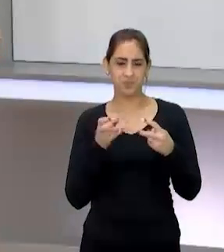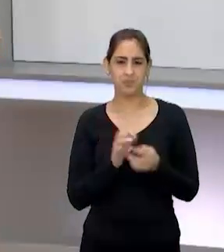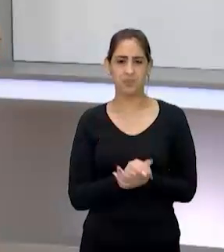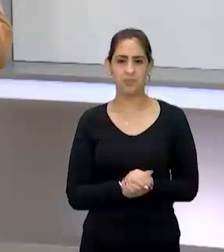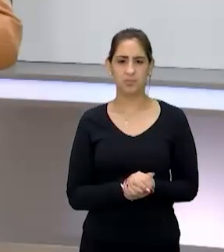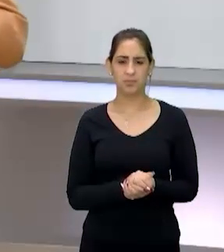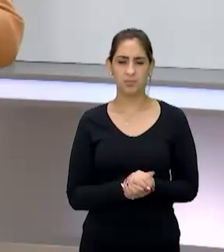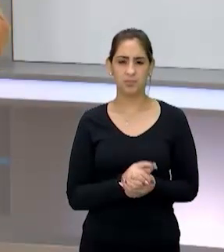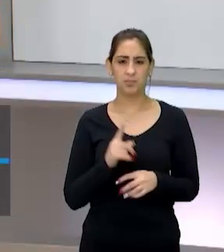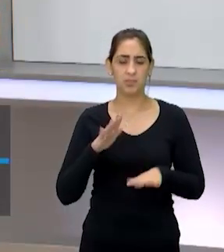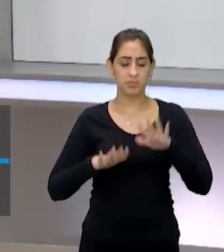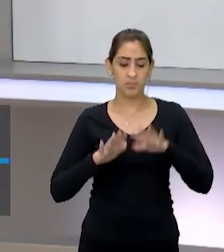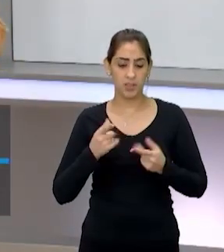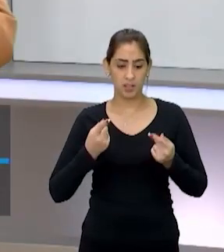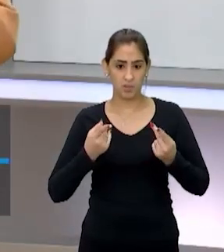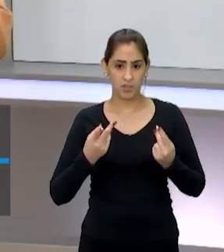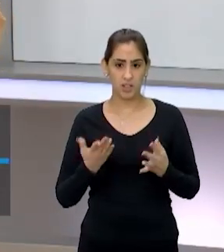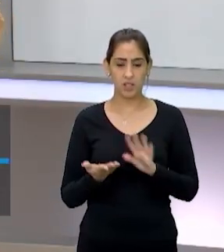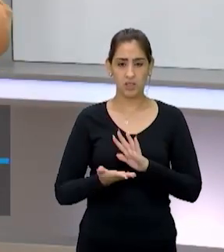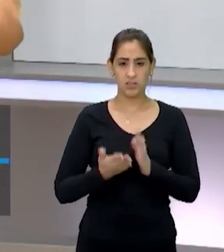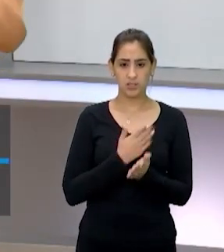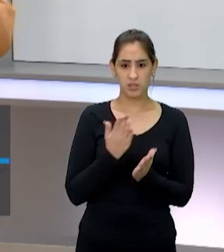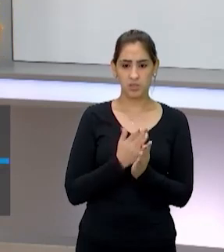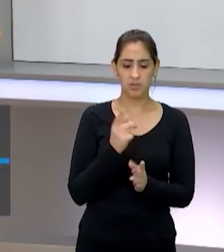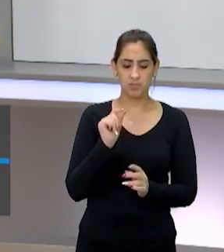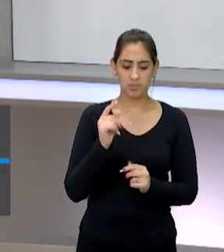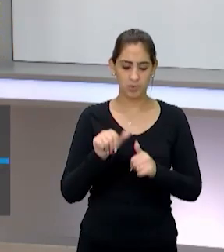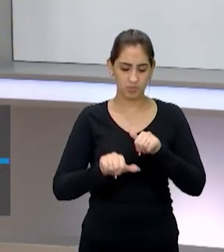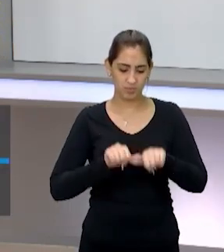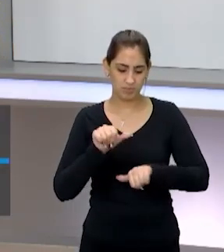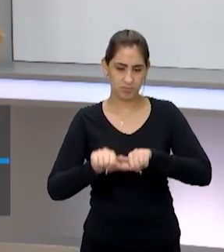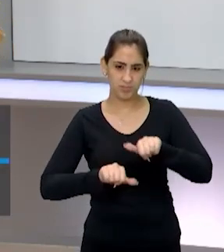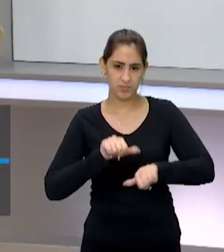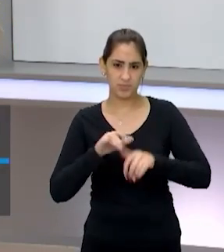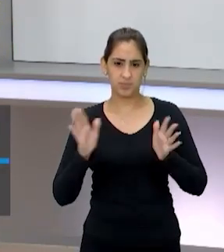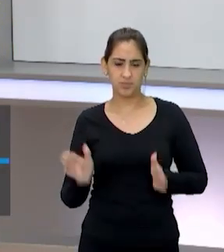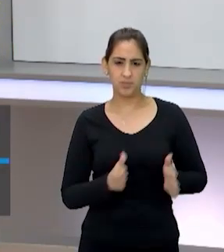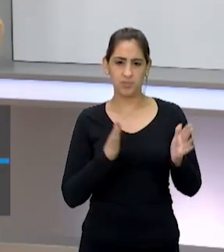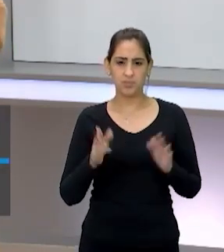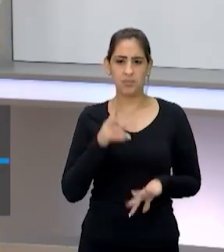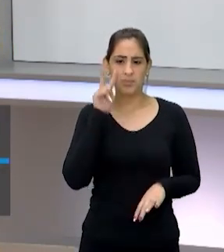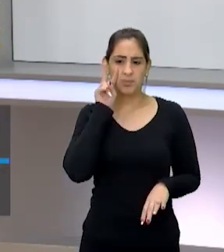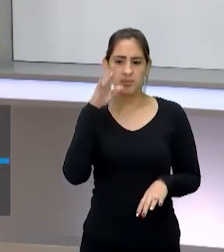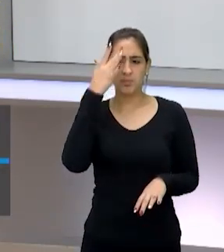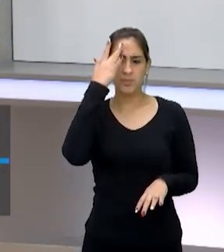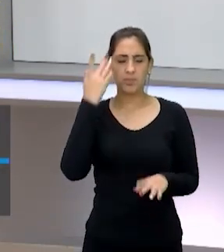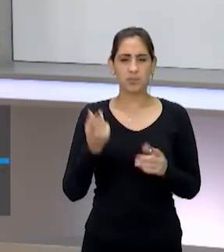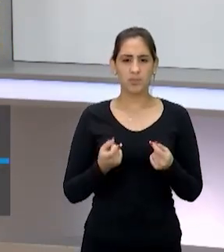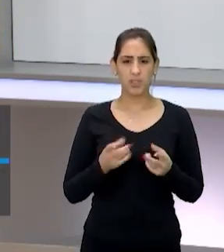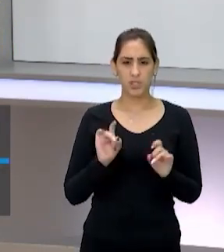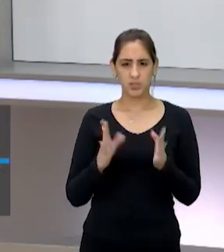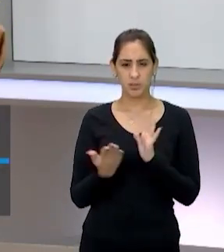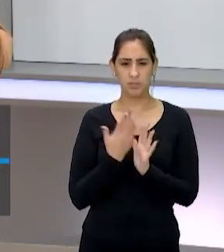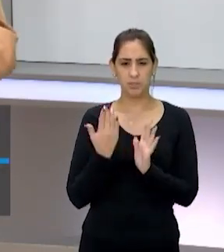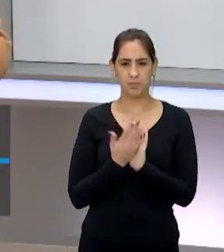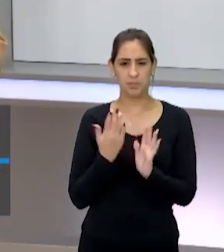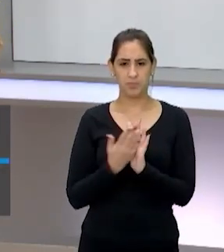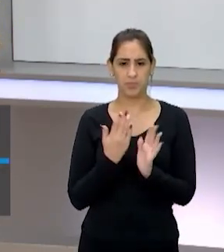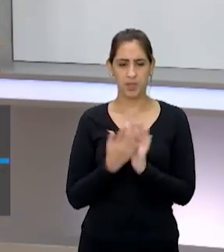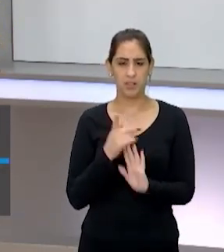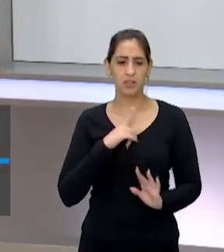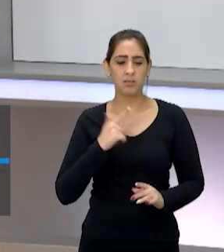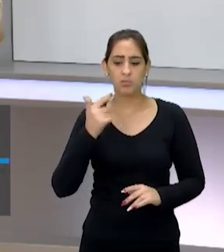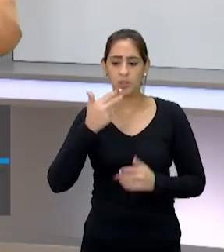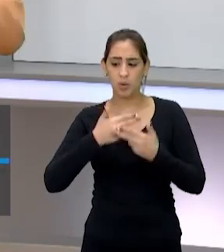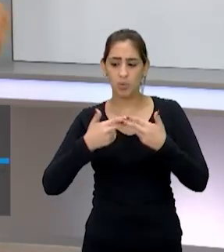a venda de livros, ela vem se desconfigurando, tá? Então, num lugar onde deveria ter só livros, a gente tem eletrônicos, tem outras